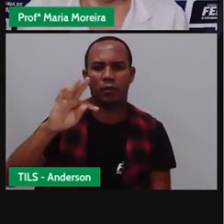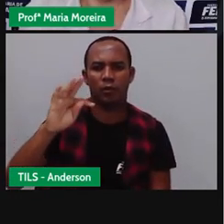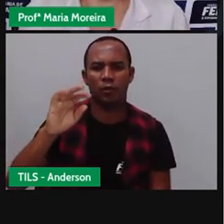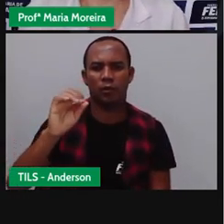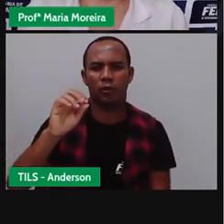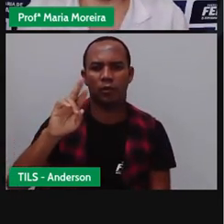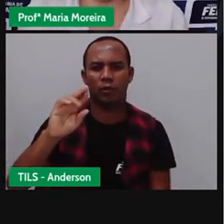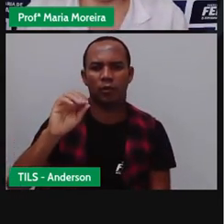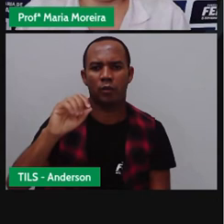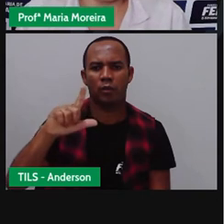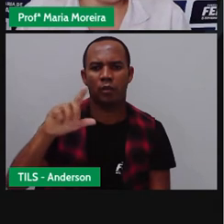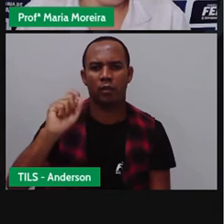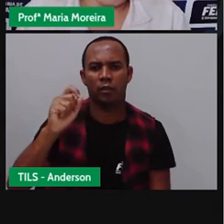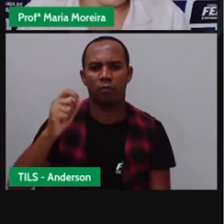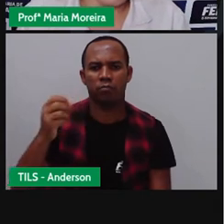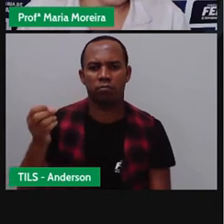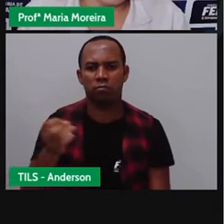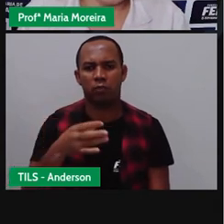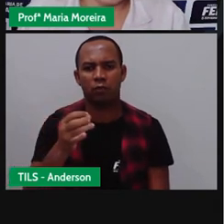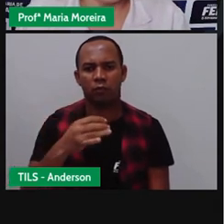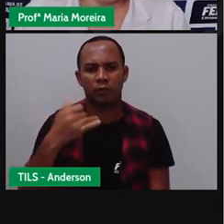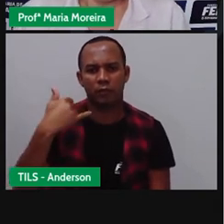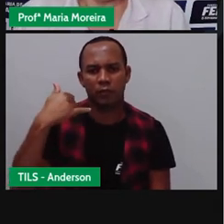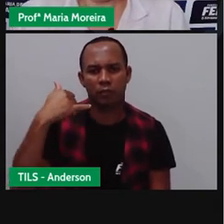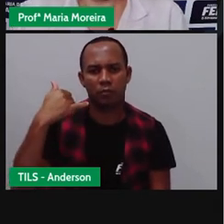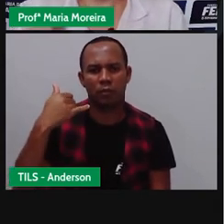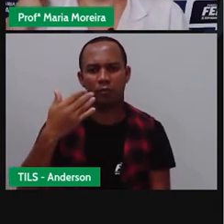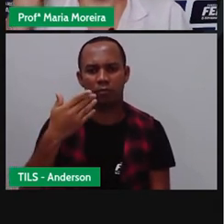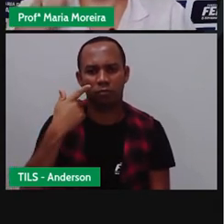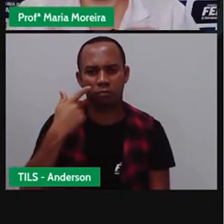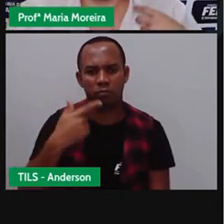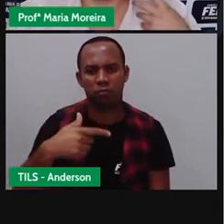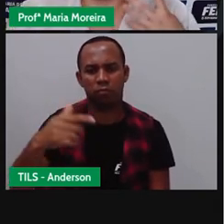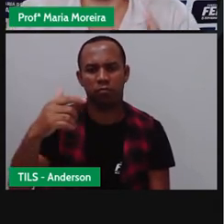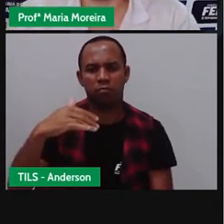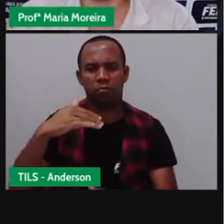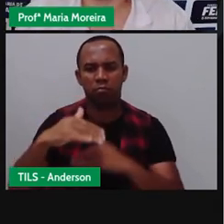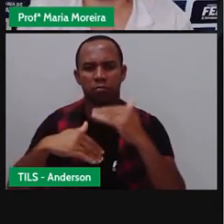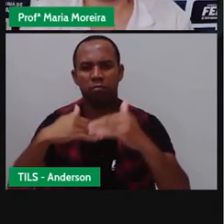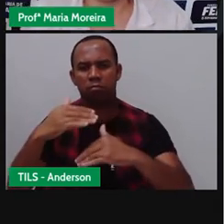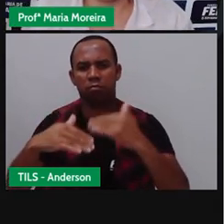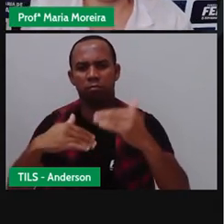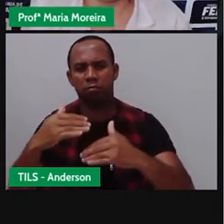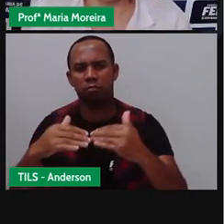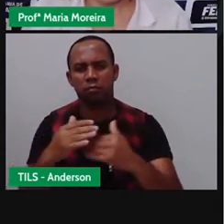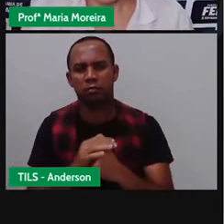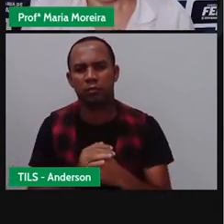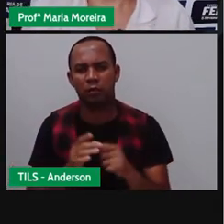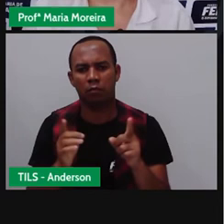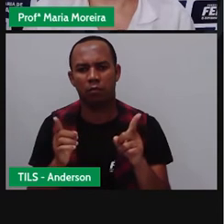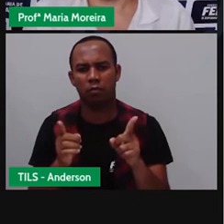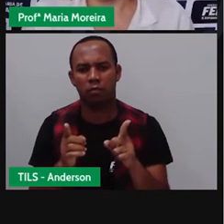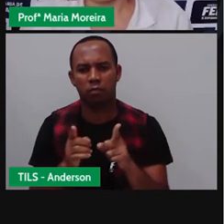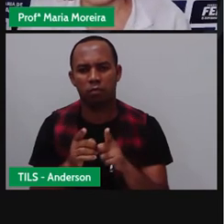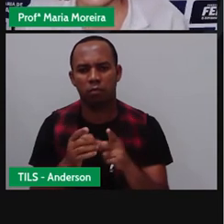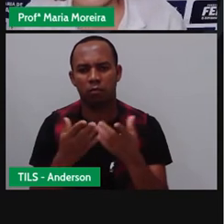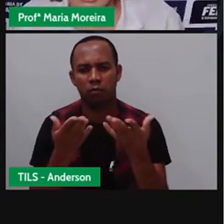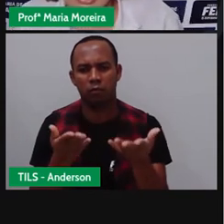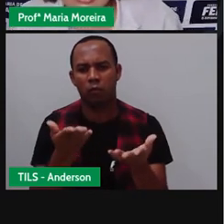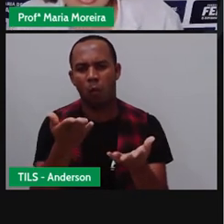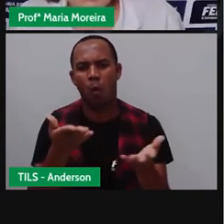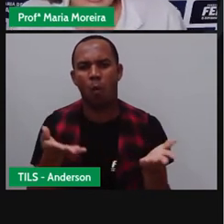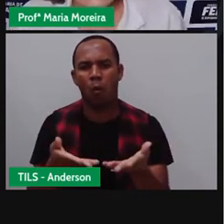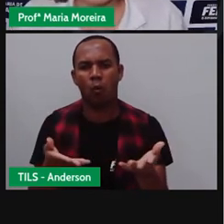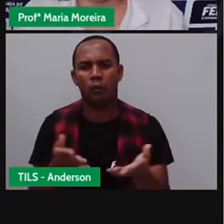lança aí, né? Um aparelho celular. E aí a tendência é ele fosse só o quê? Diminuindo até chegar nos dias